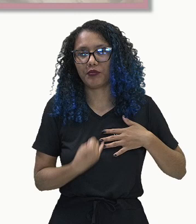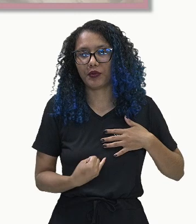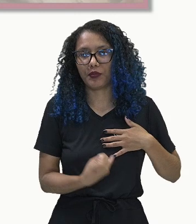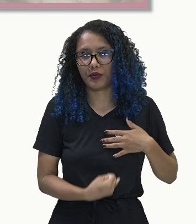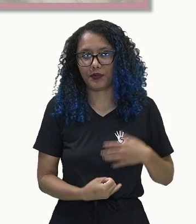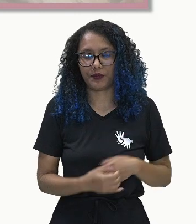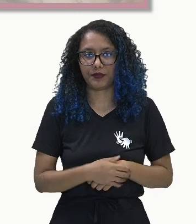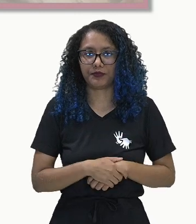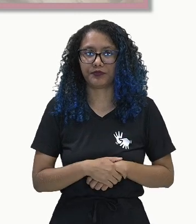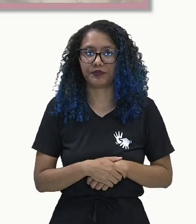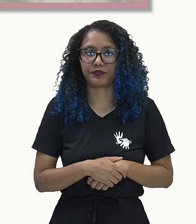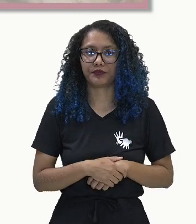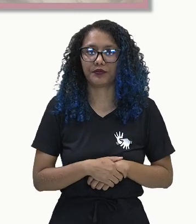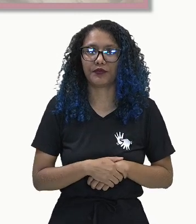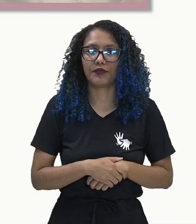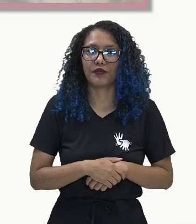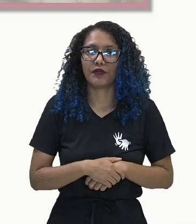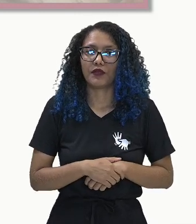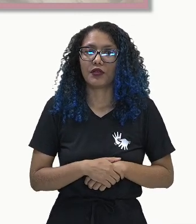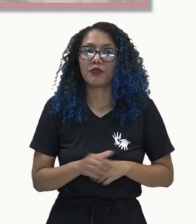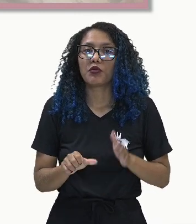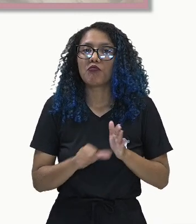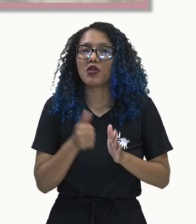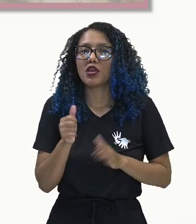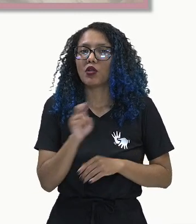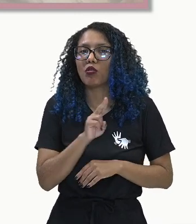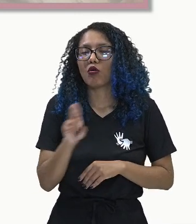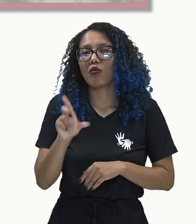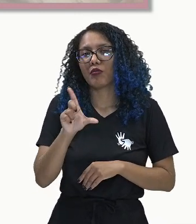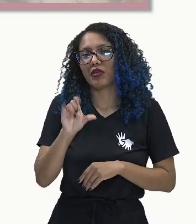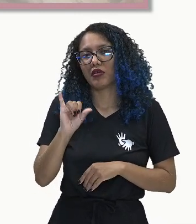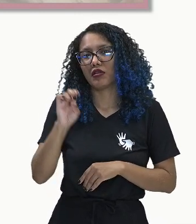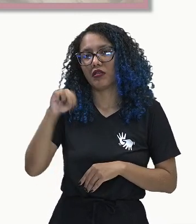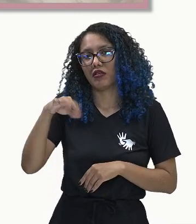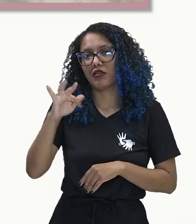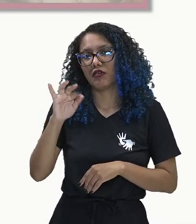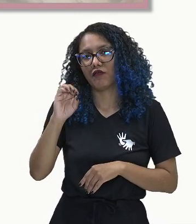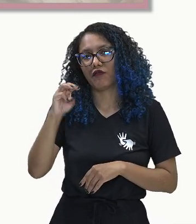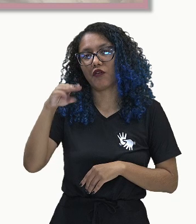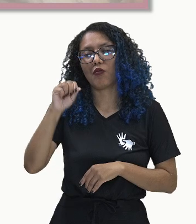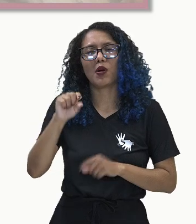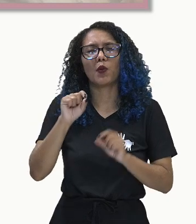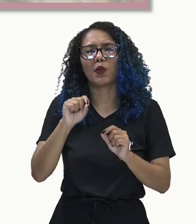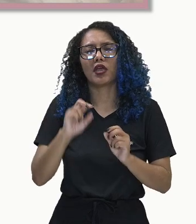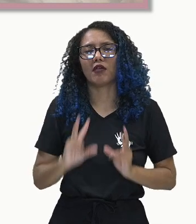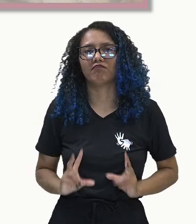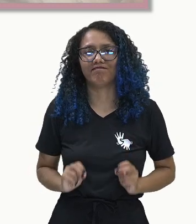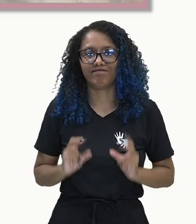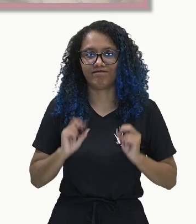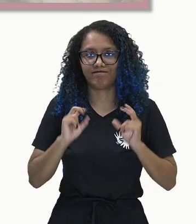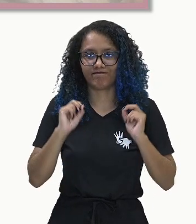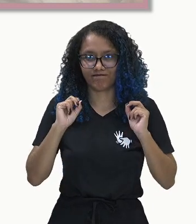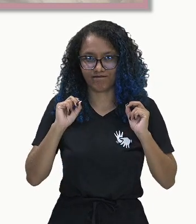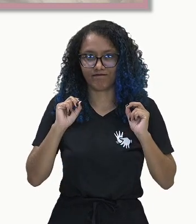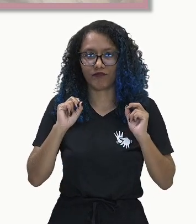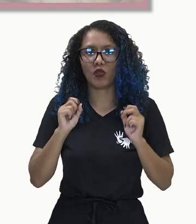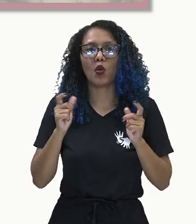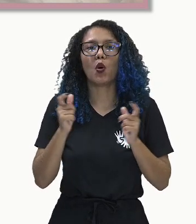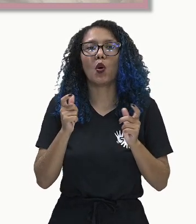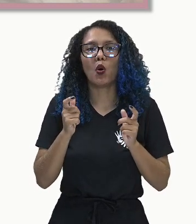A primeira delas é o linfoma, que é um câncer que se origina nos linfócitos,